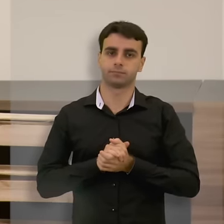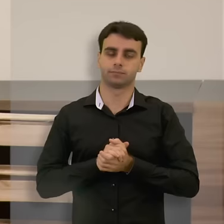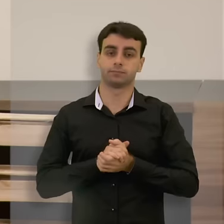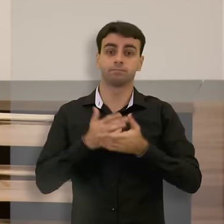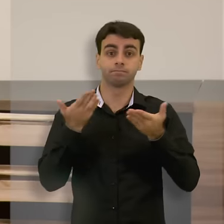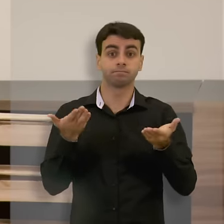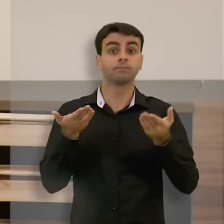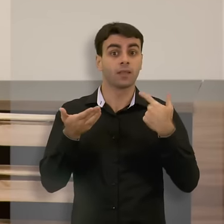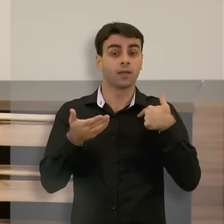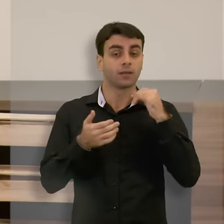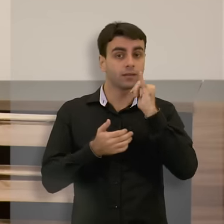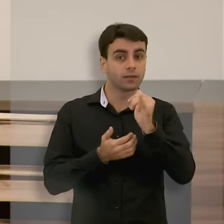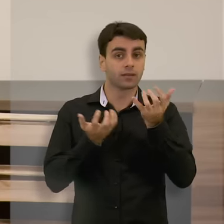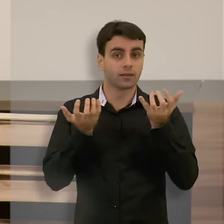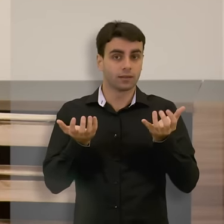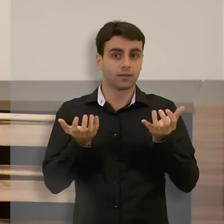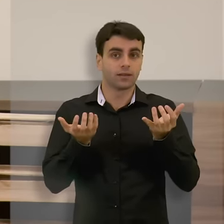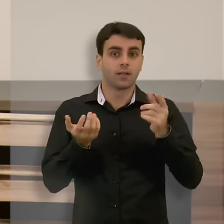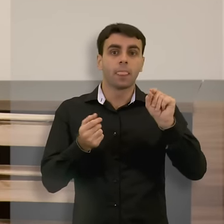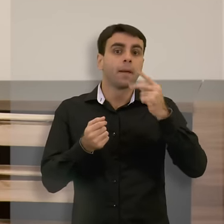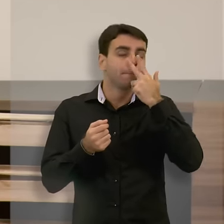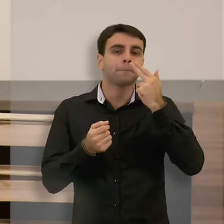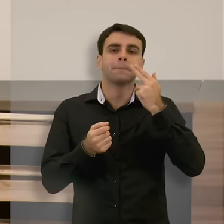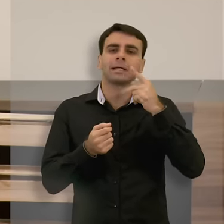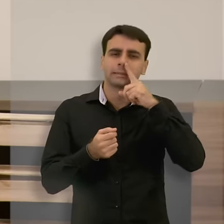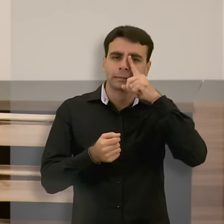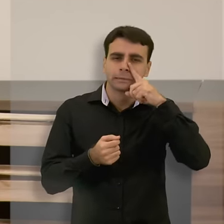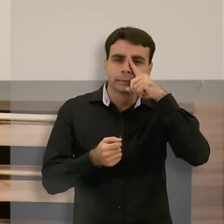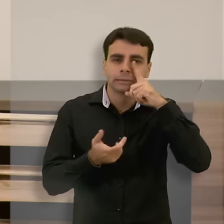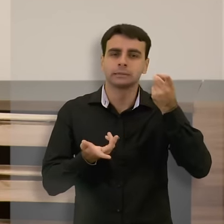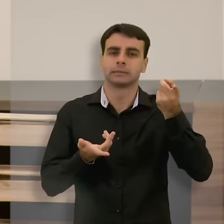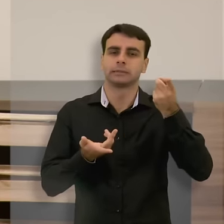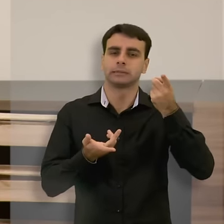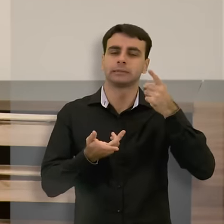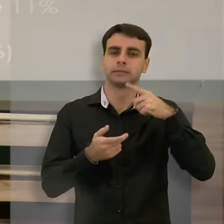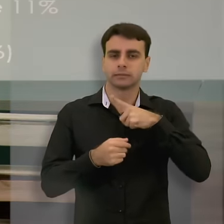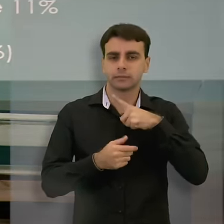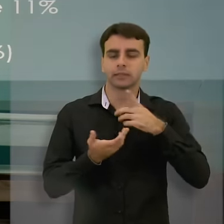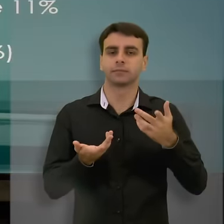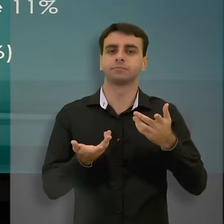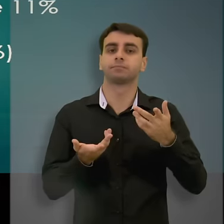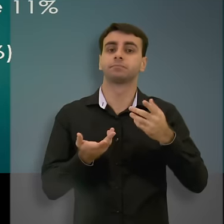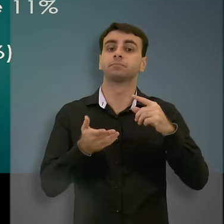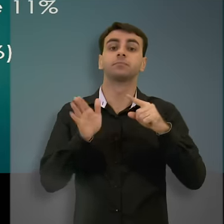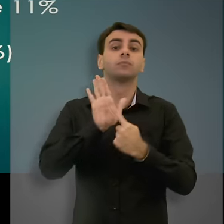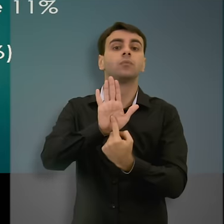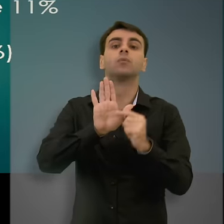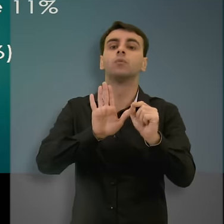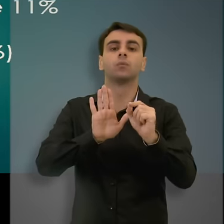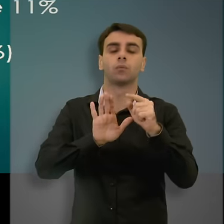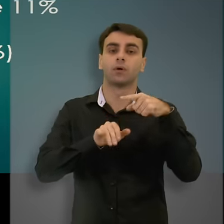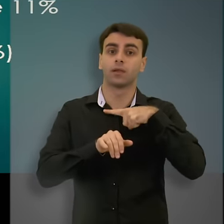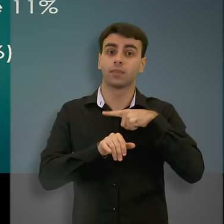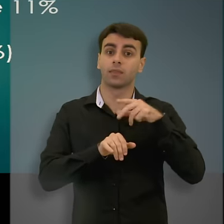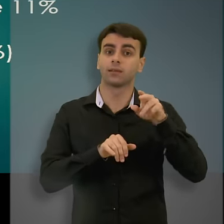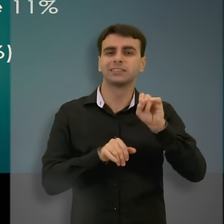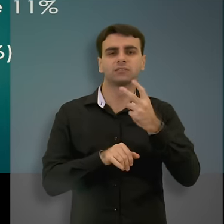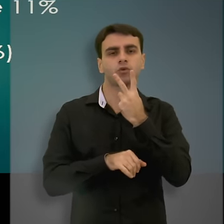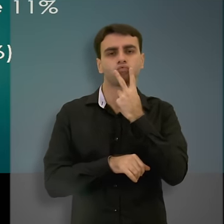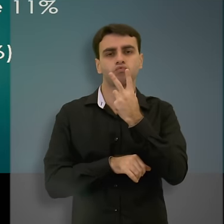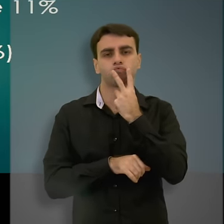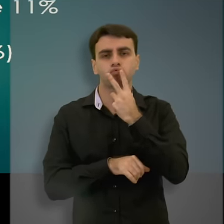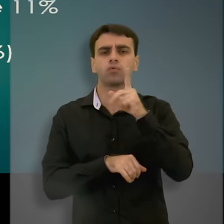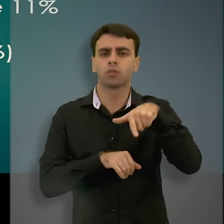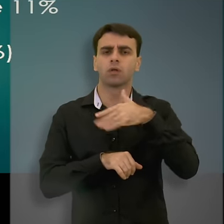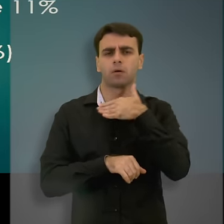Quando eu quero dizer risco comportamental, fatores comportamentais, eu estou falando que só o uso de cigarro